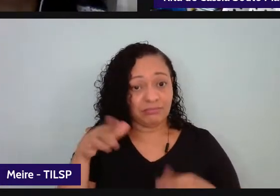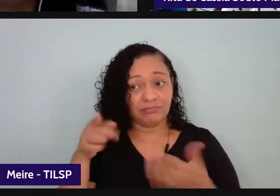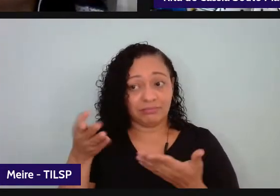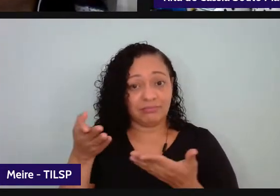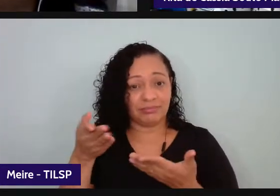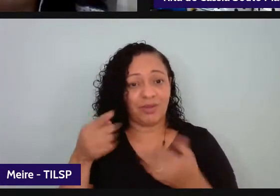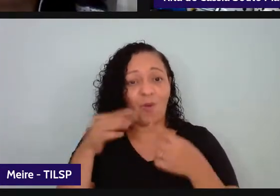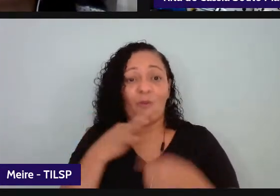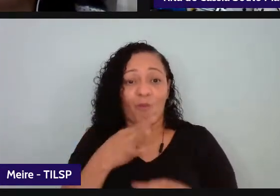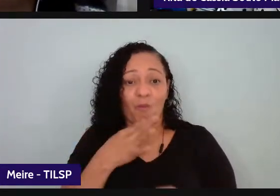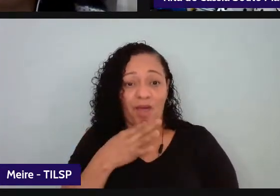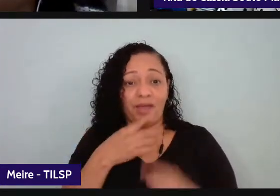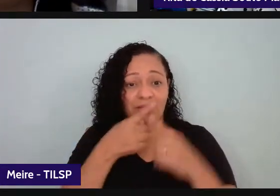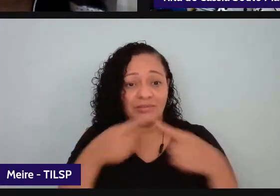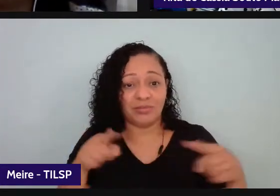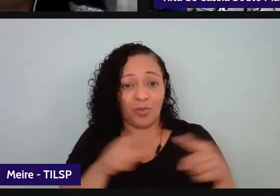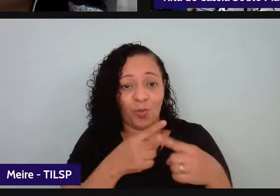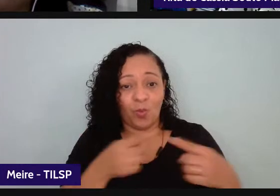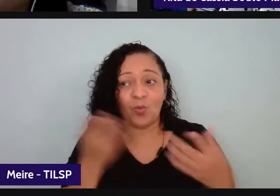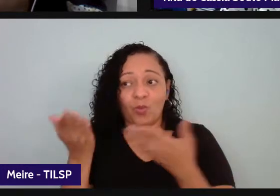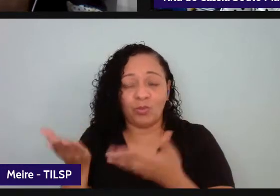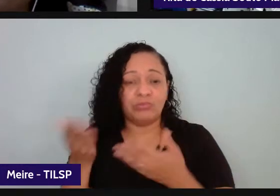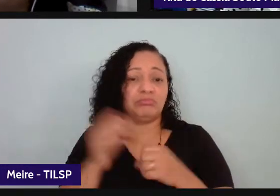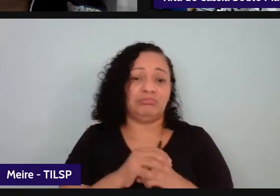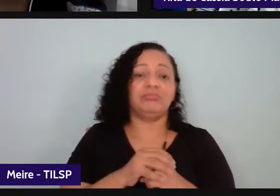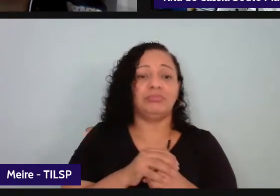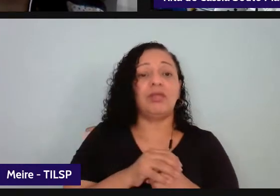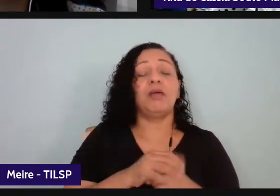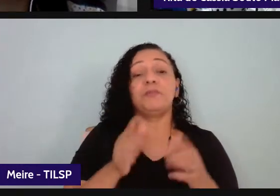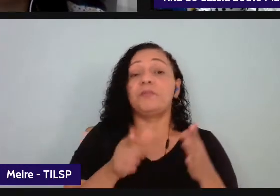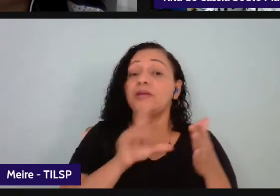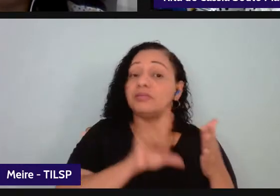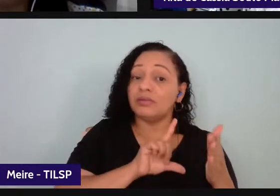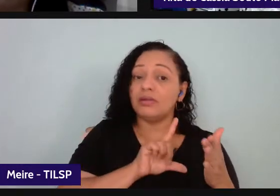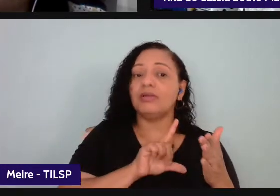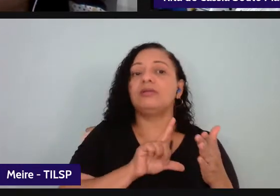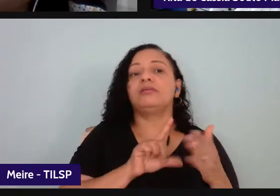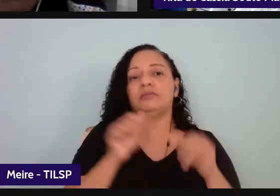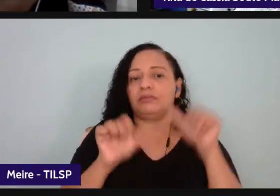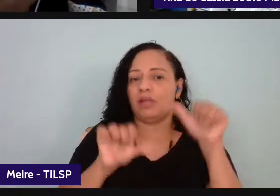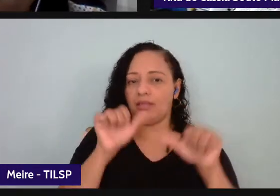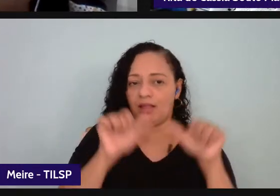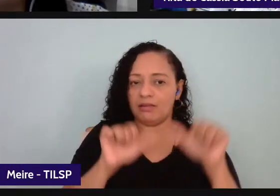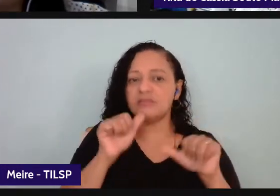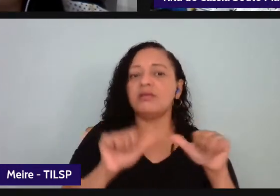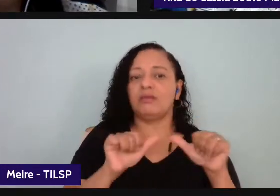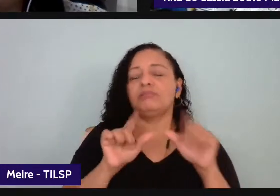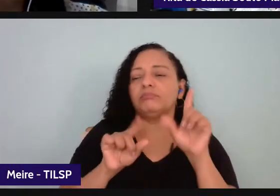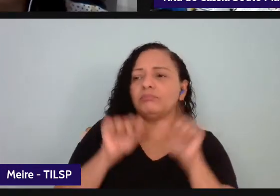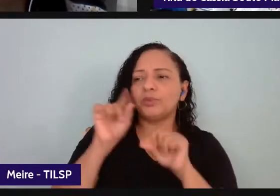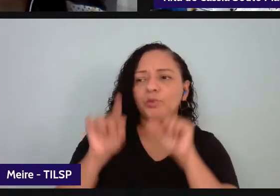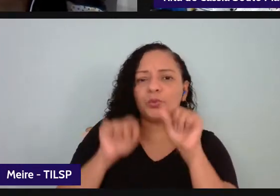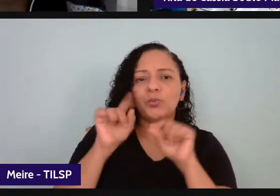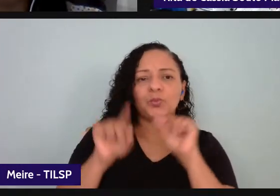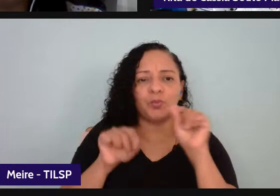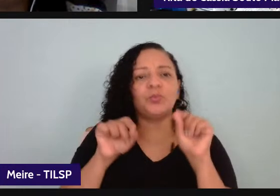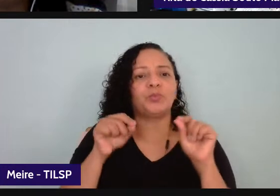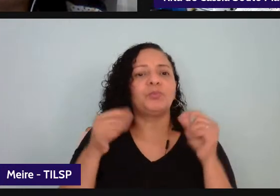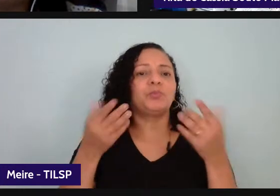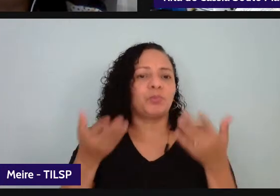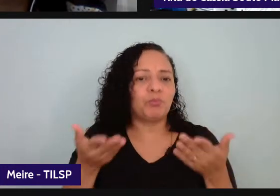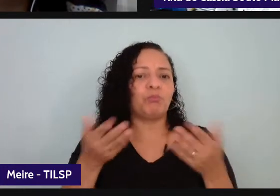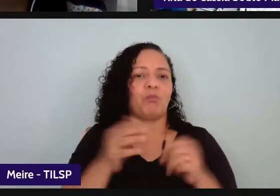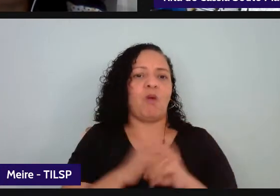trazer essa realidade obviamente com uma análise prévia obviamente buscando aquelas